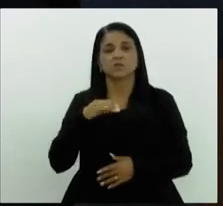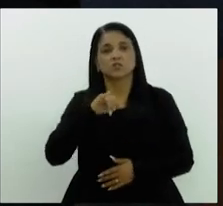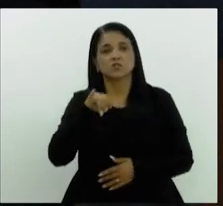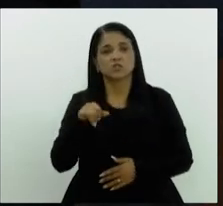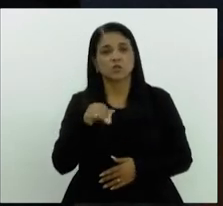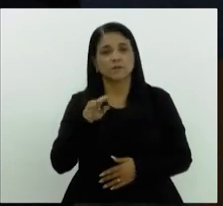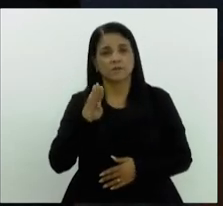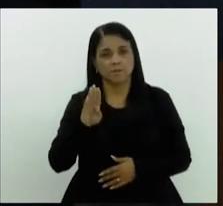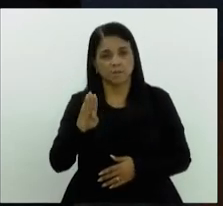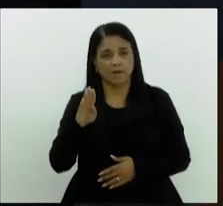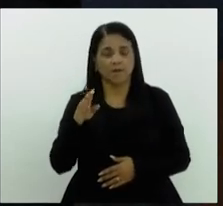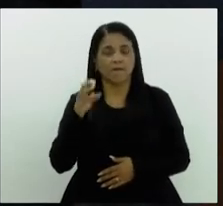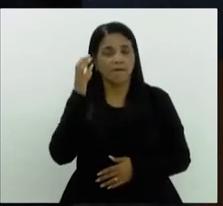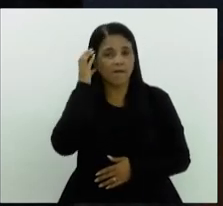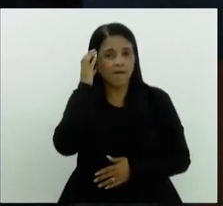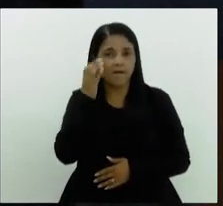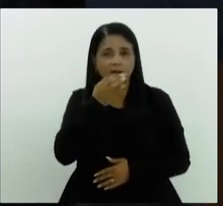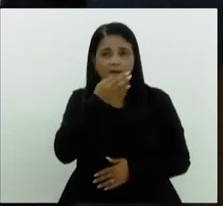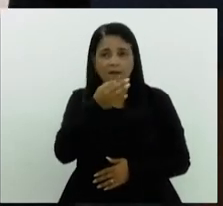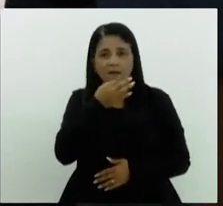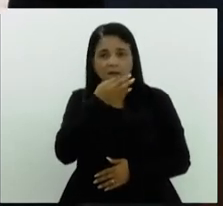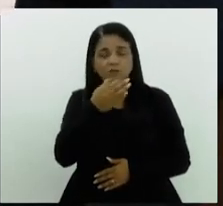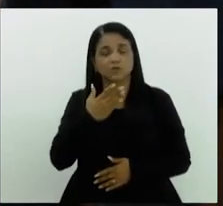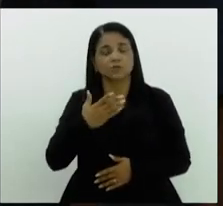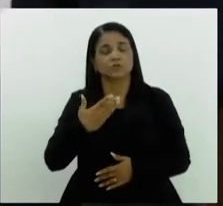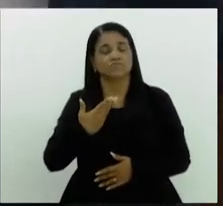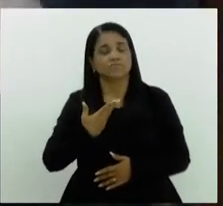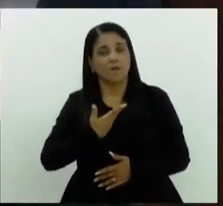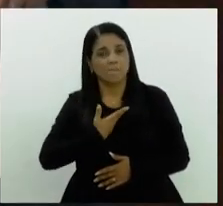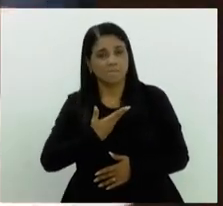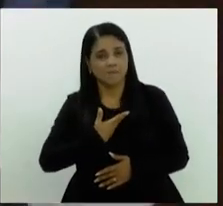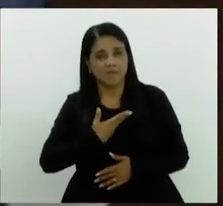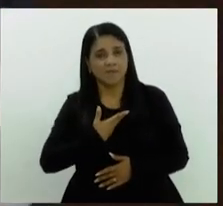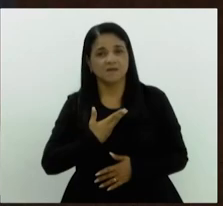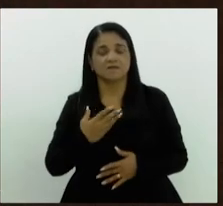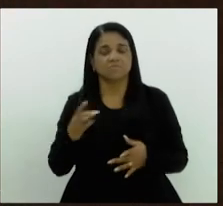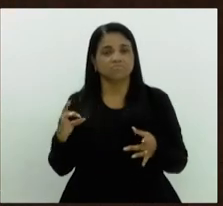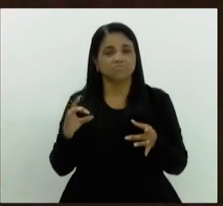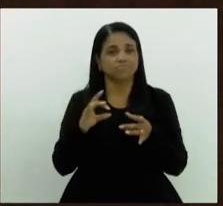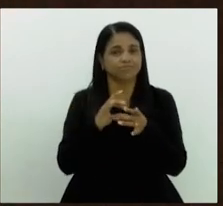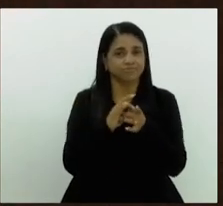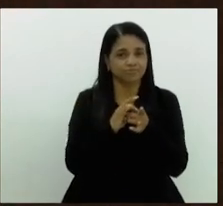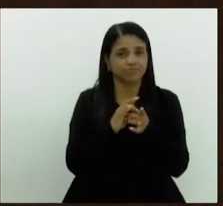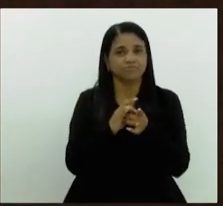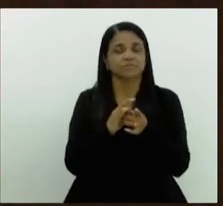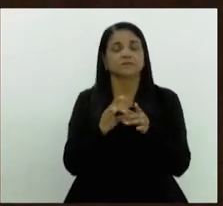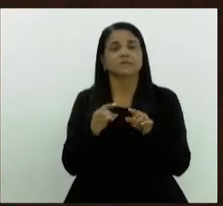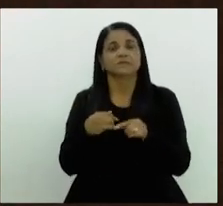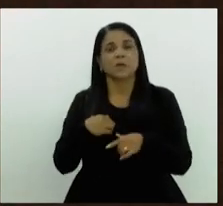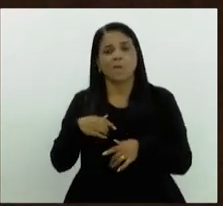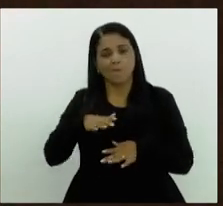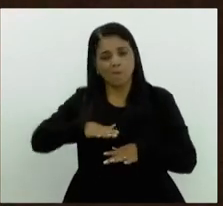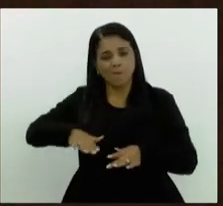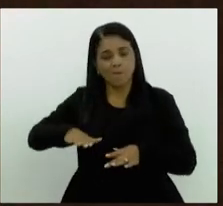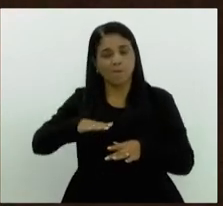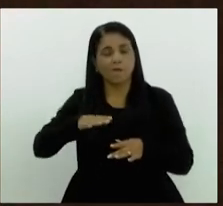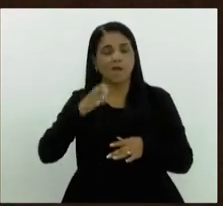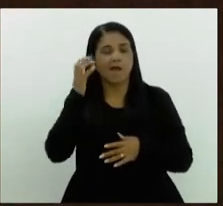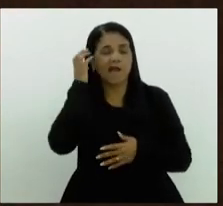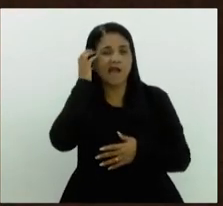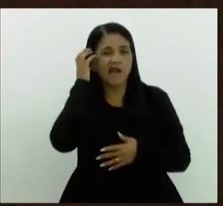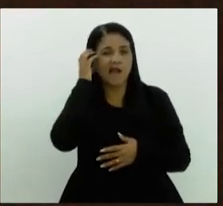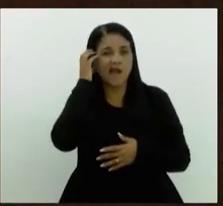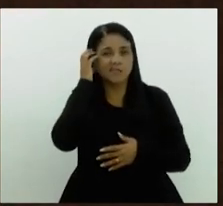é uma rádio amiga da Melodia FM, um dos dials mais antigos do Estado do Rio de Janeiro e é uma rádio que vem